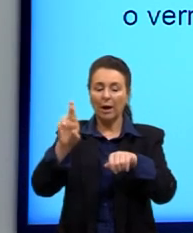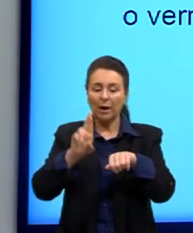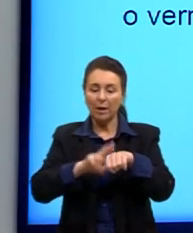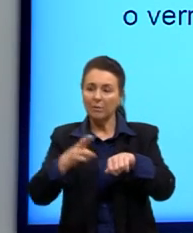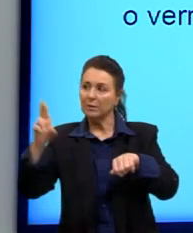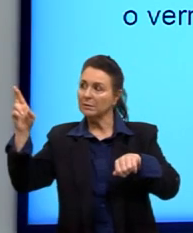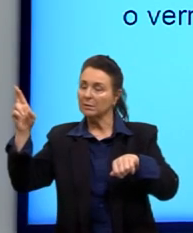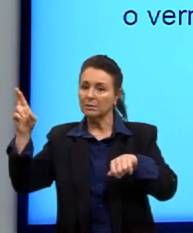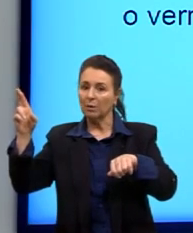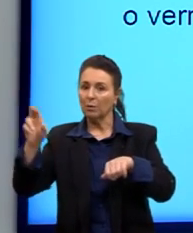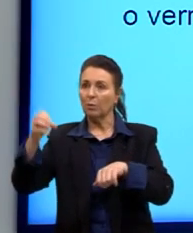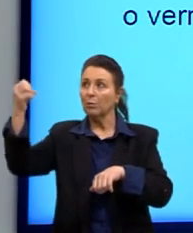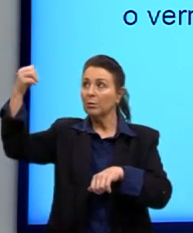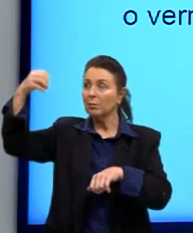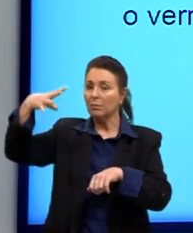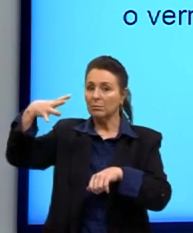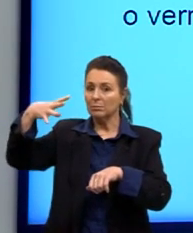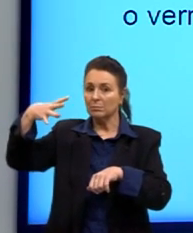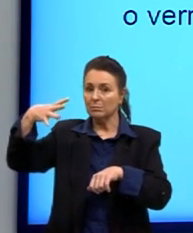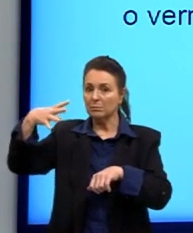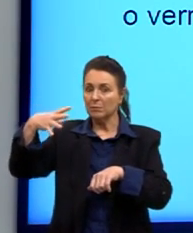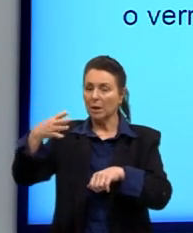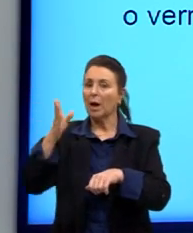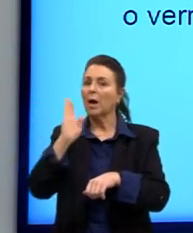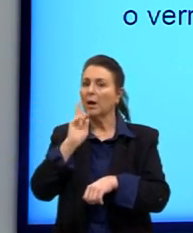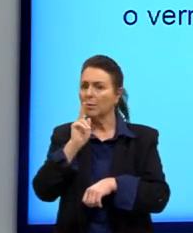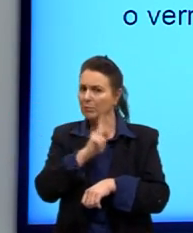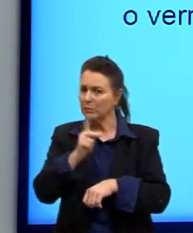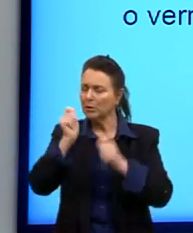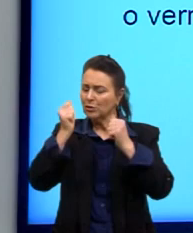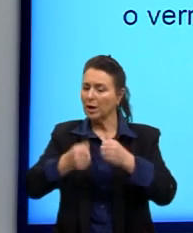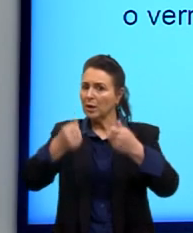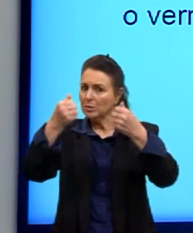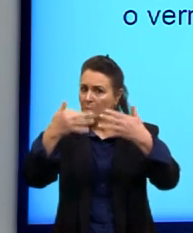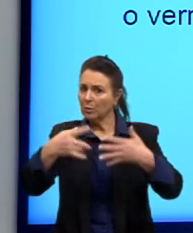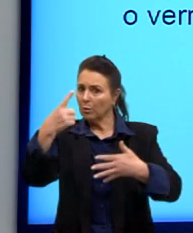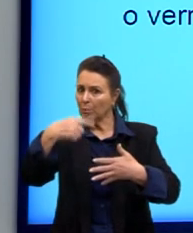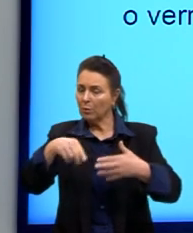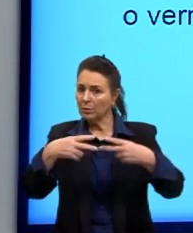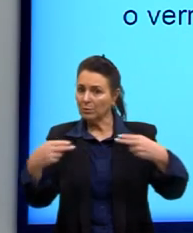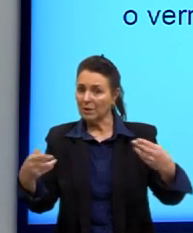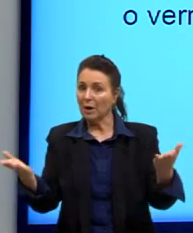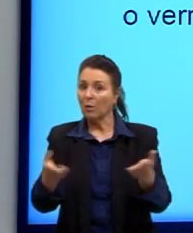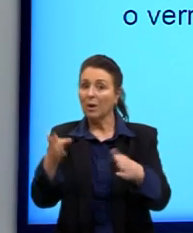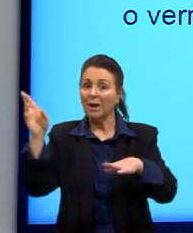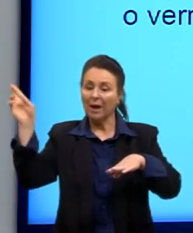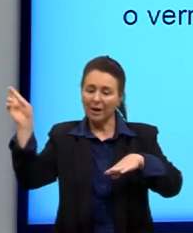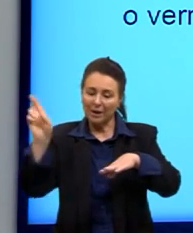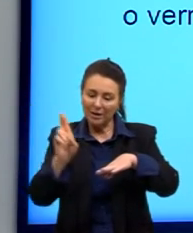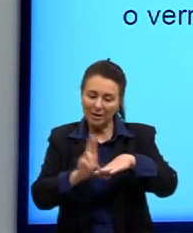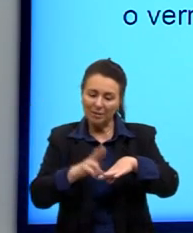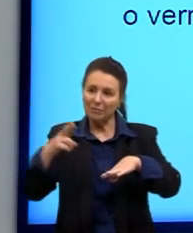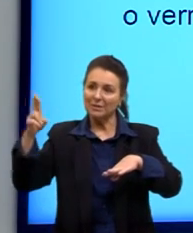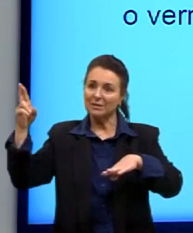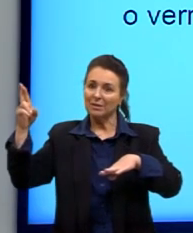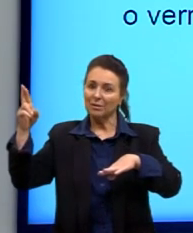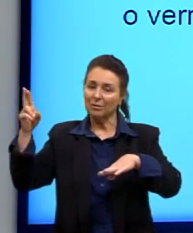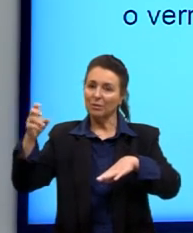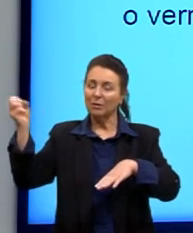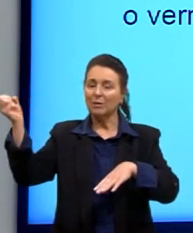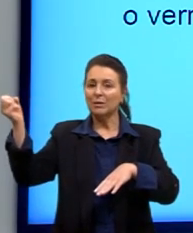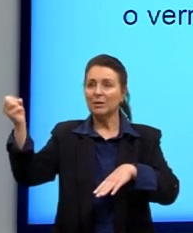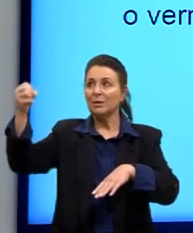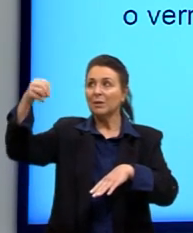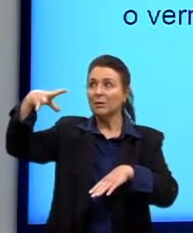falou sobre a reflexão do som, certo? Agora a gente vai falar sobre a reflexão da luz. Então, com exceção de